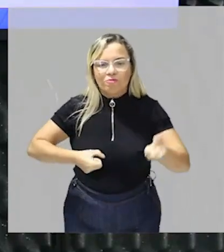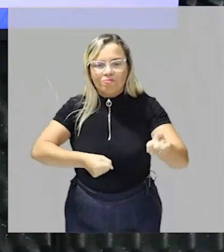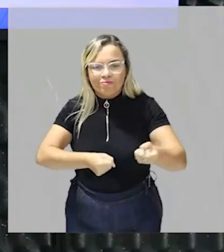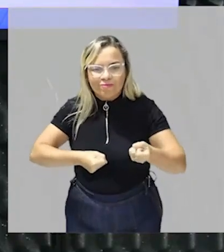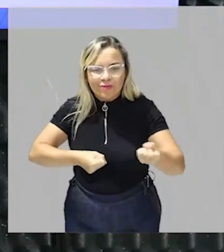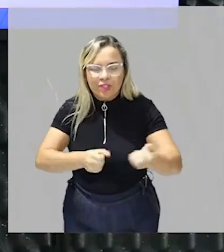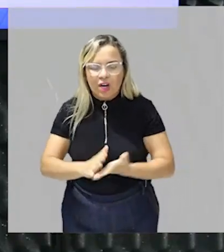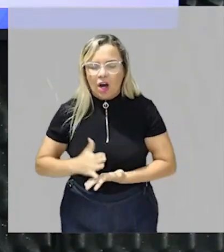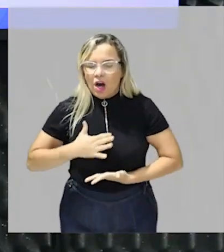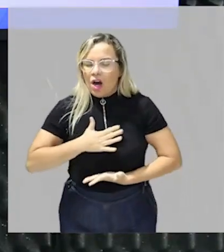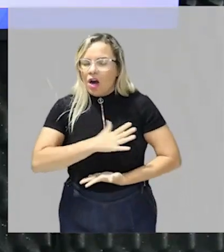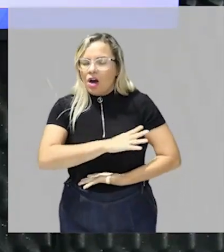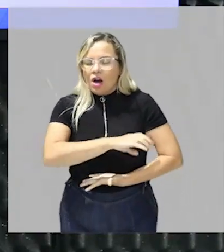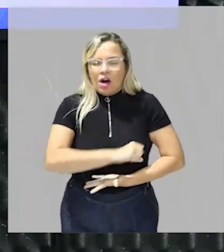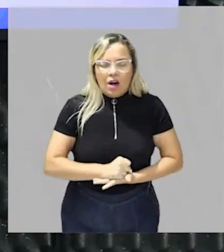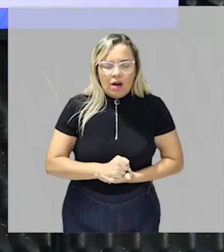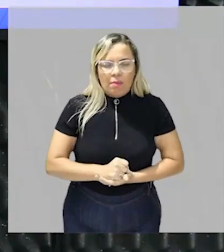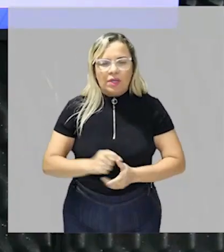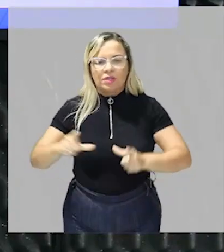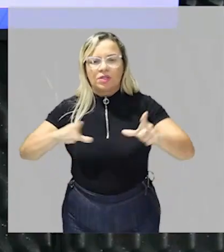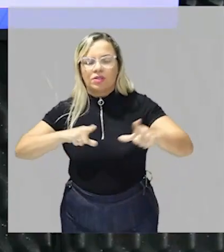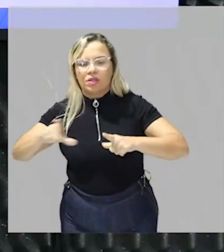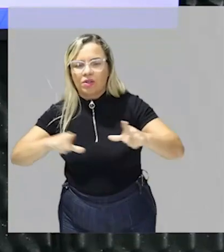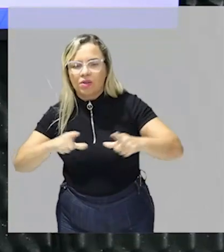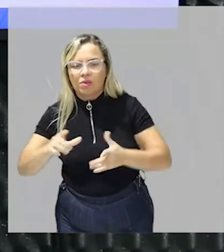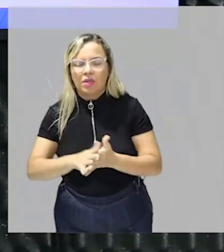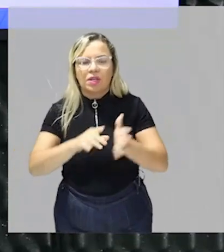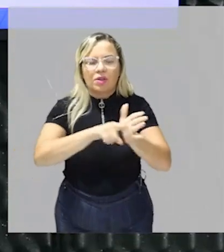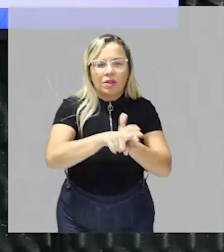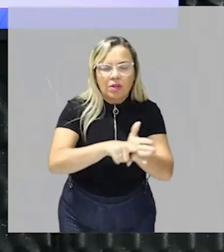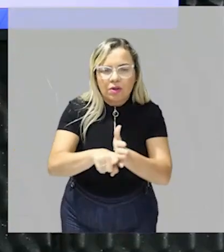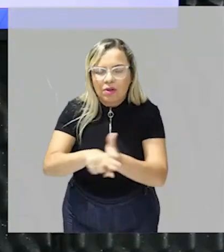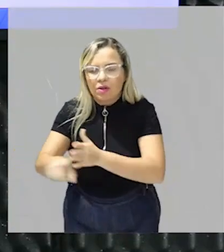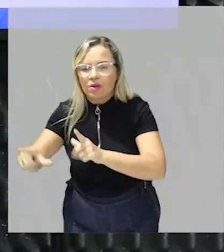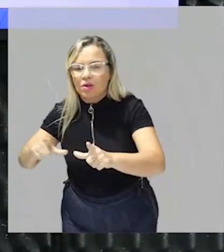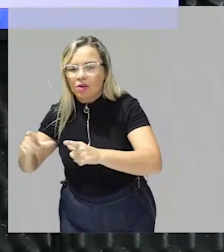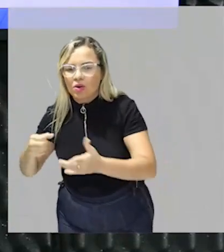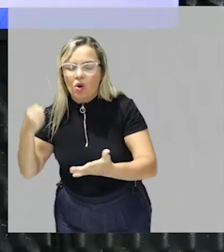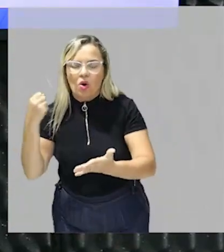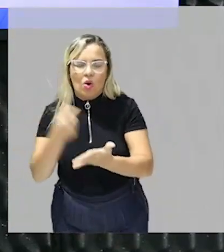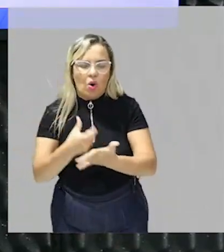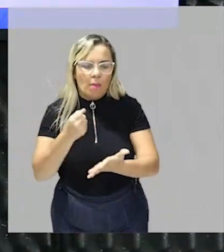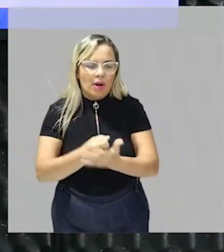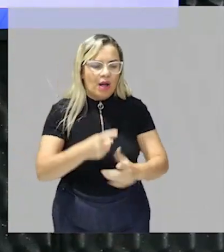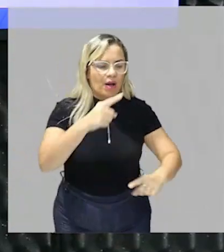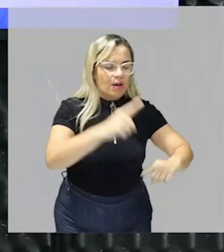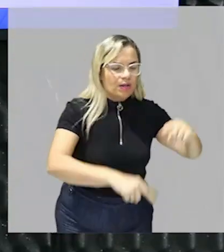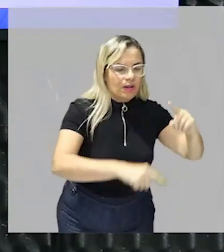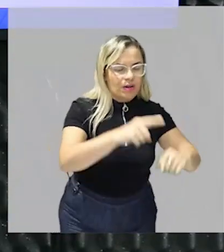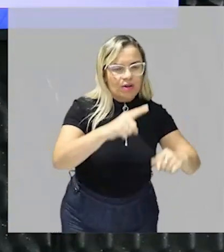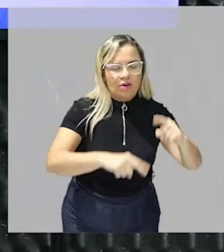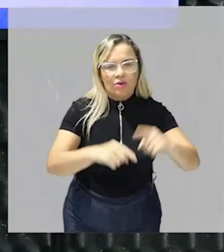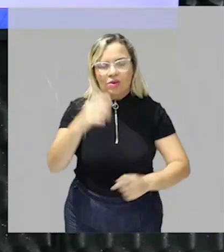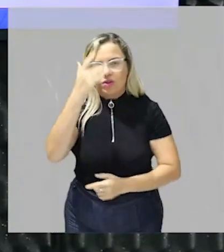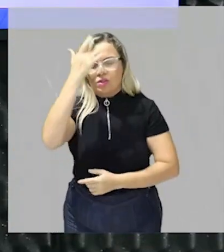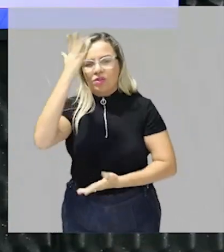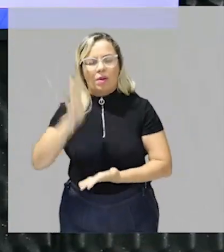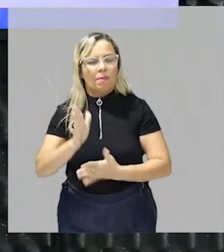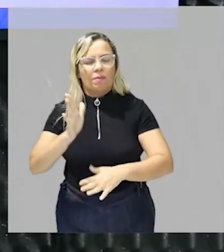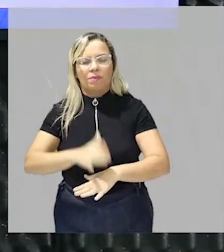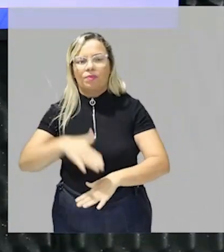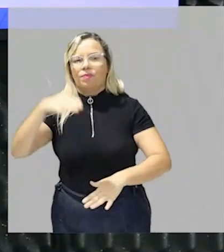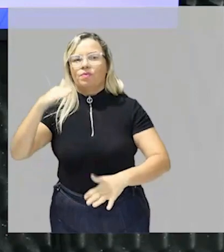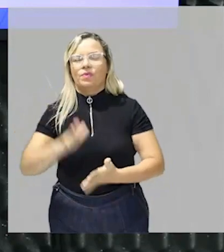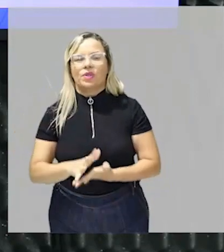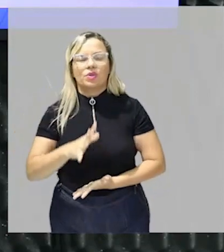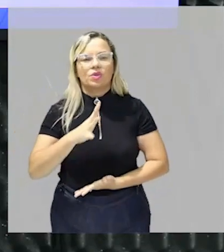buscar né ele trabalhou para conseguir comprar algo que vai facilitar mais ainda